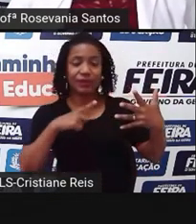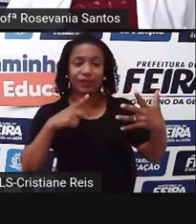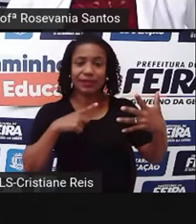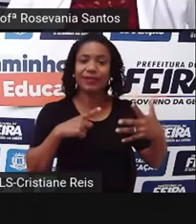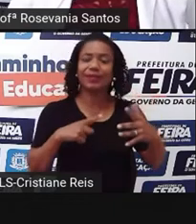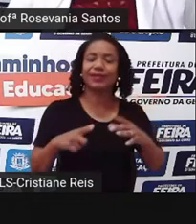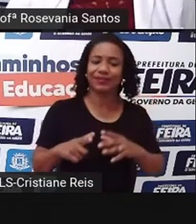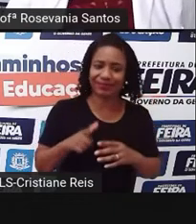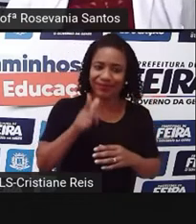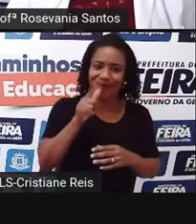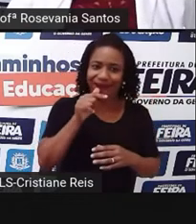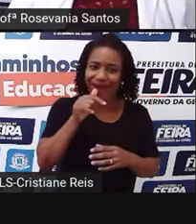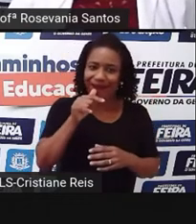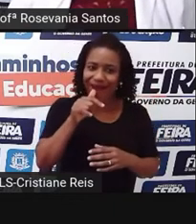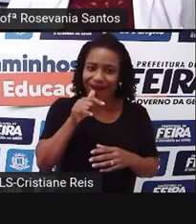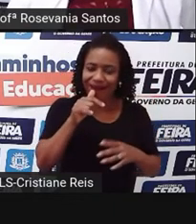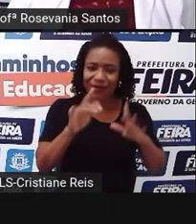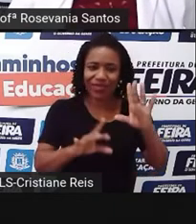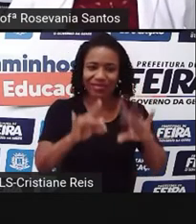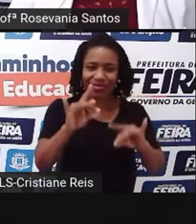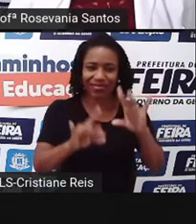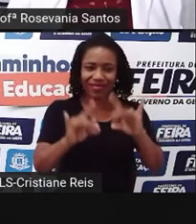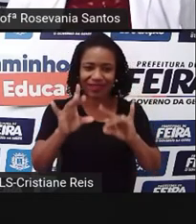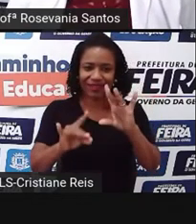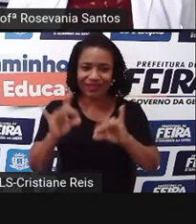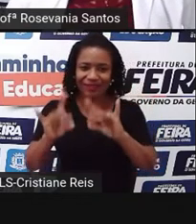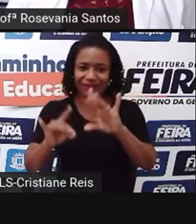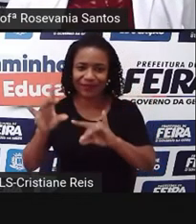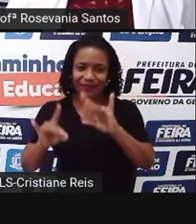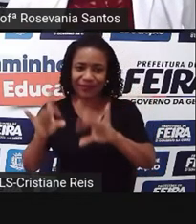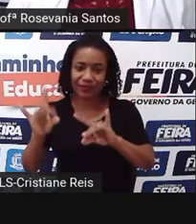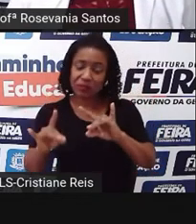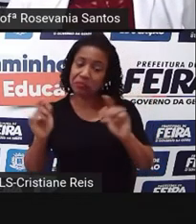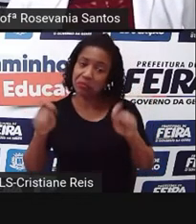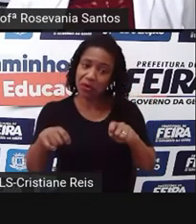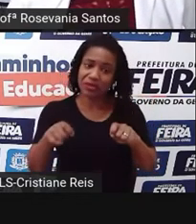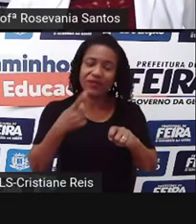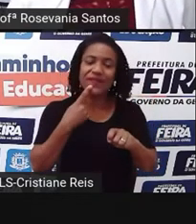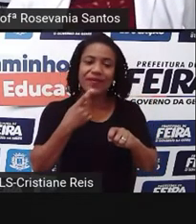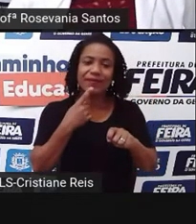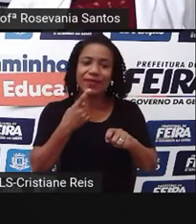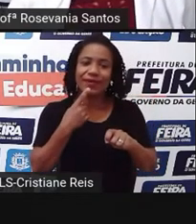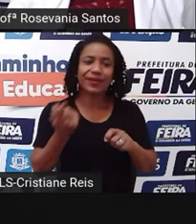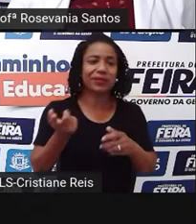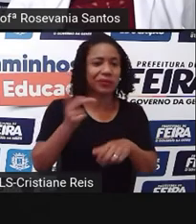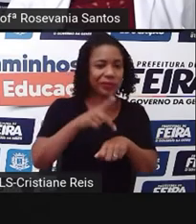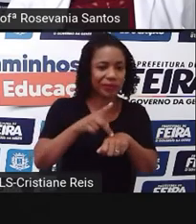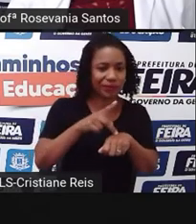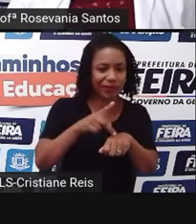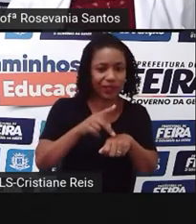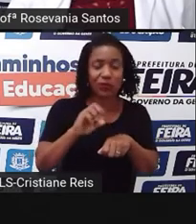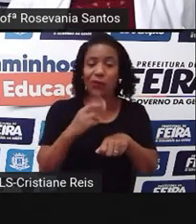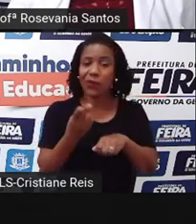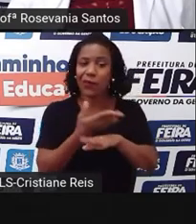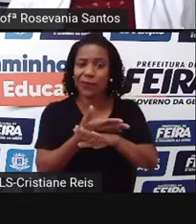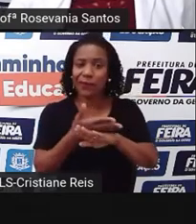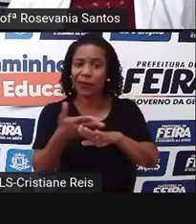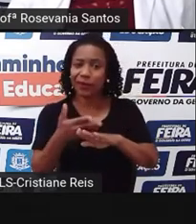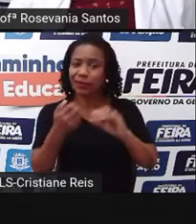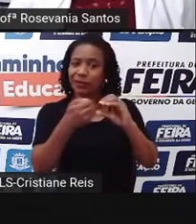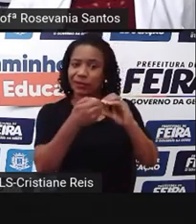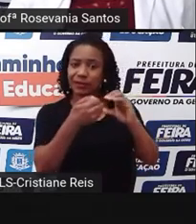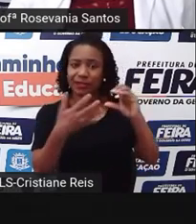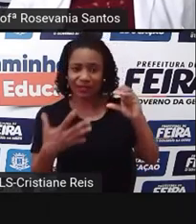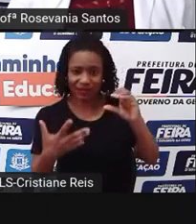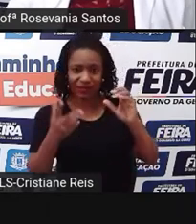do solo, né, ele é chamado de vermelho, de preto e de branco, mas as características, vocês estão percebendo, são sempre nessas